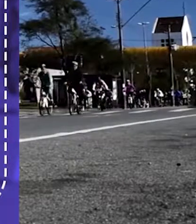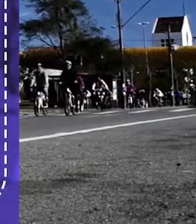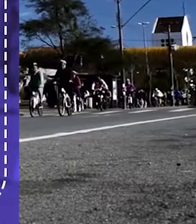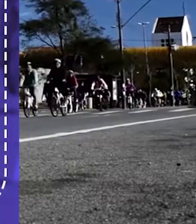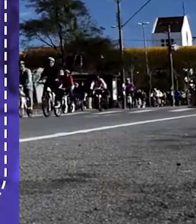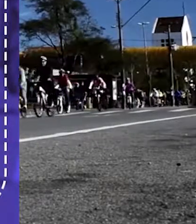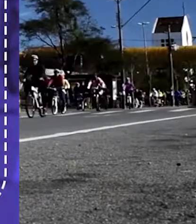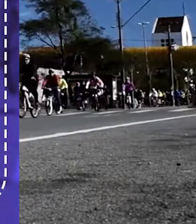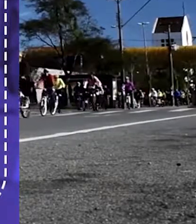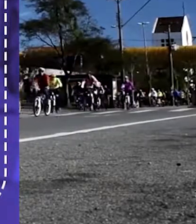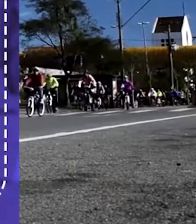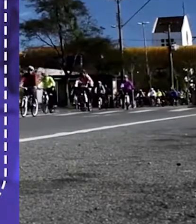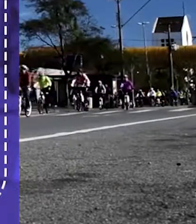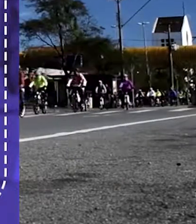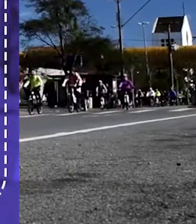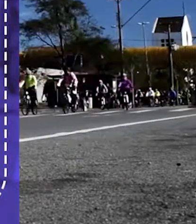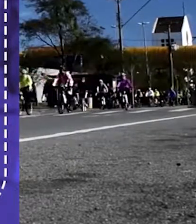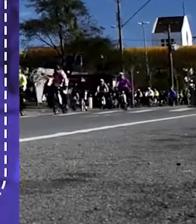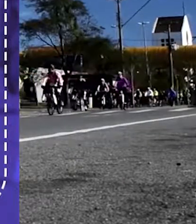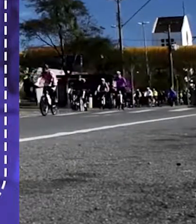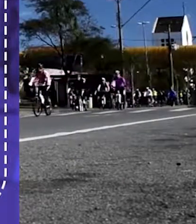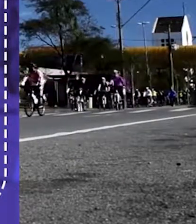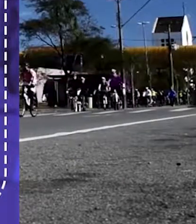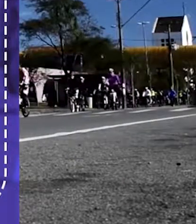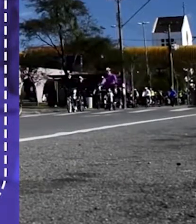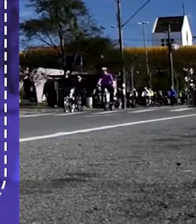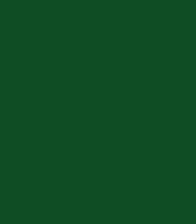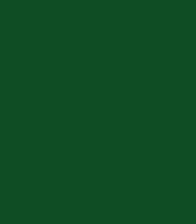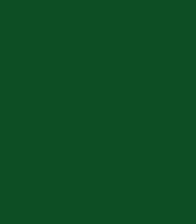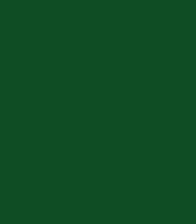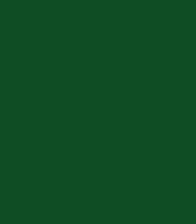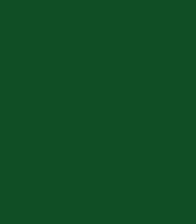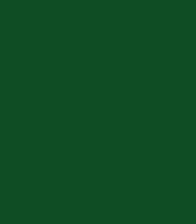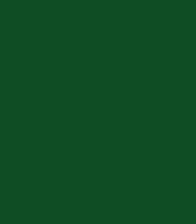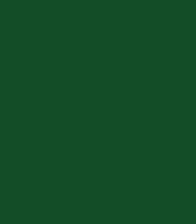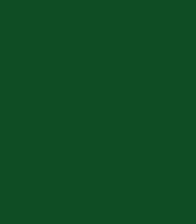Batista Filadélfia. E a saída está prevista para as duas da tarde.